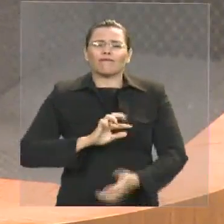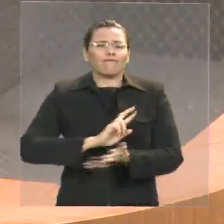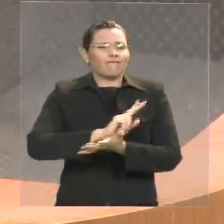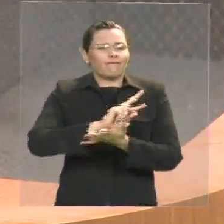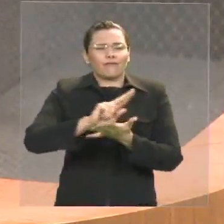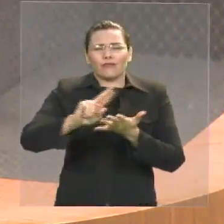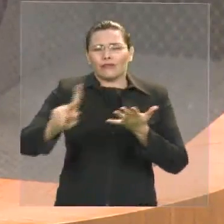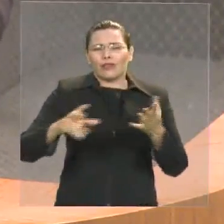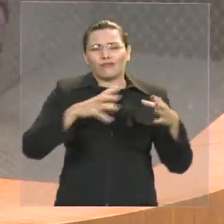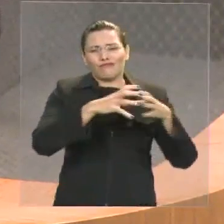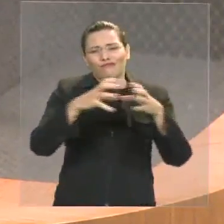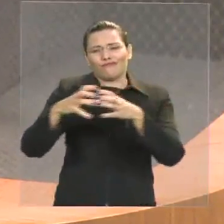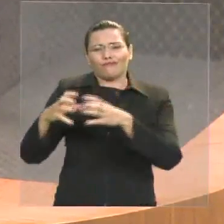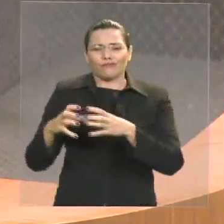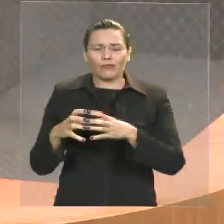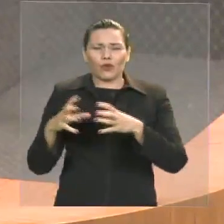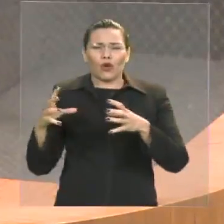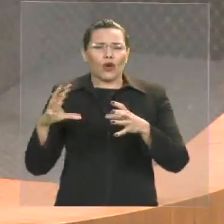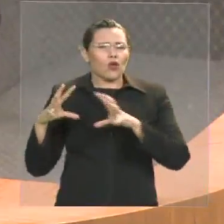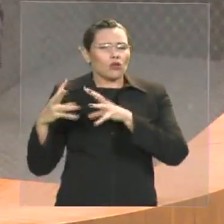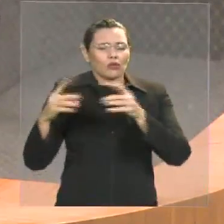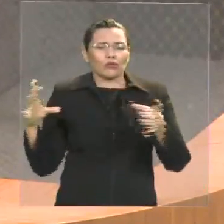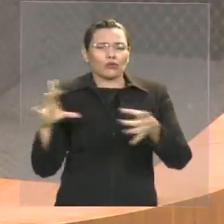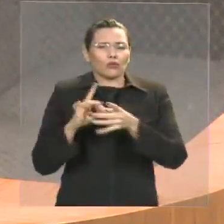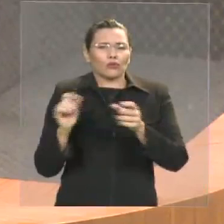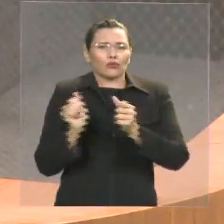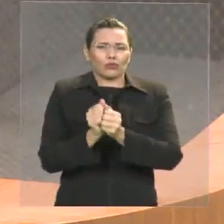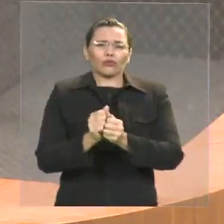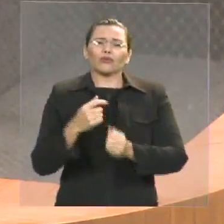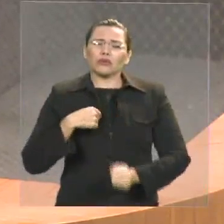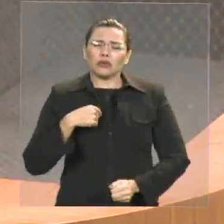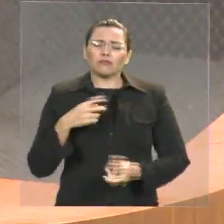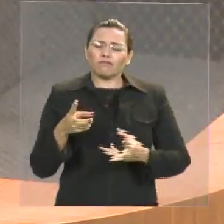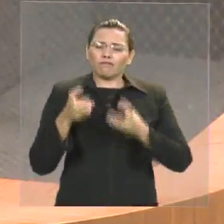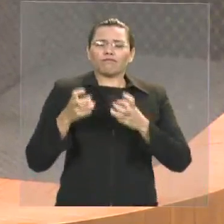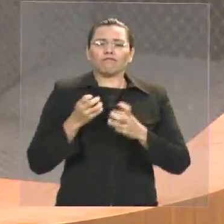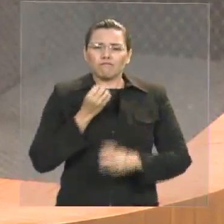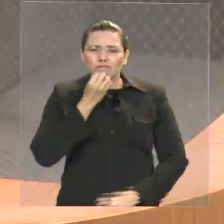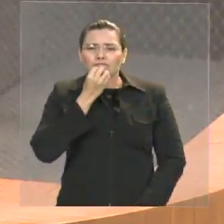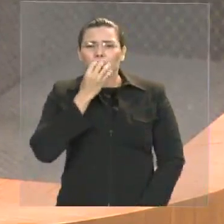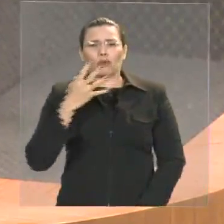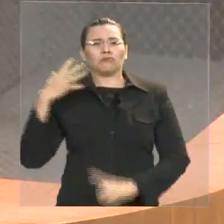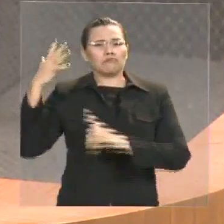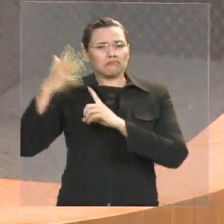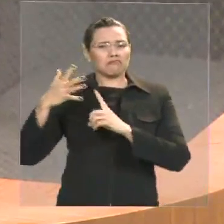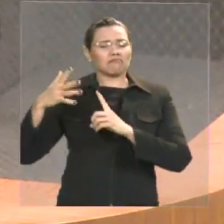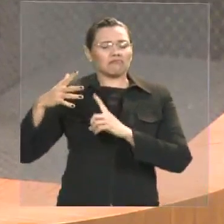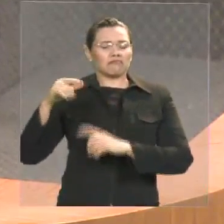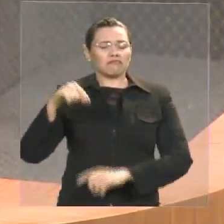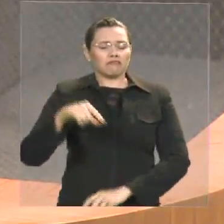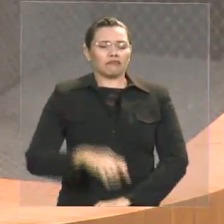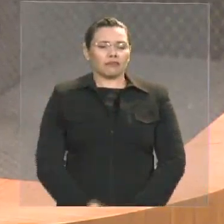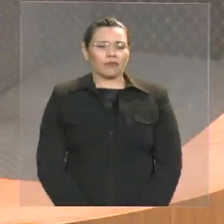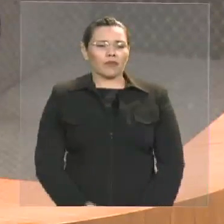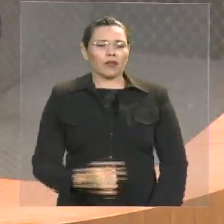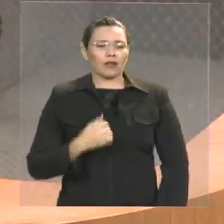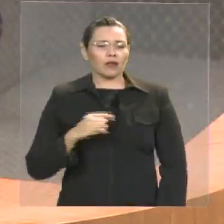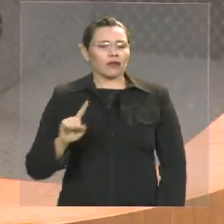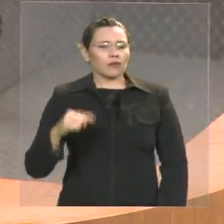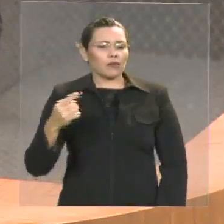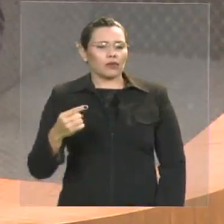E daqui a pouco, quero convidar aqueles que puderem, que nosso irmão Neto Evangelista,